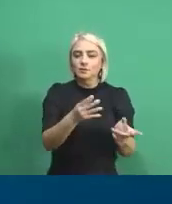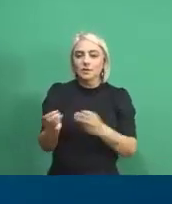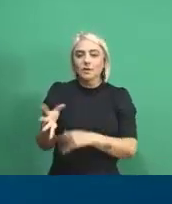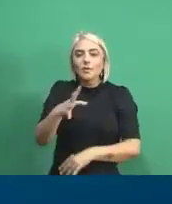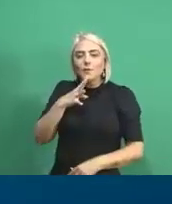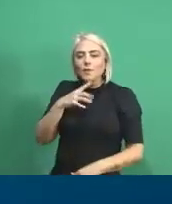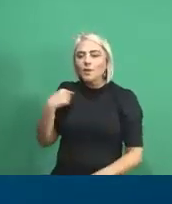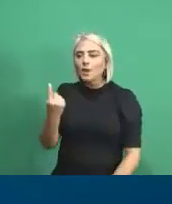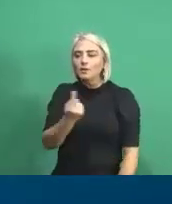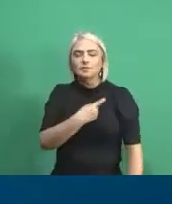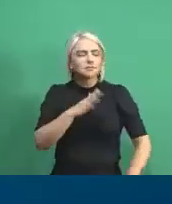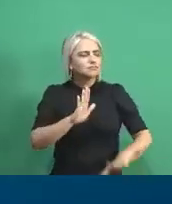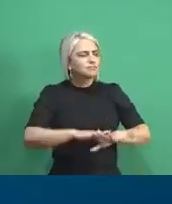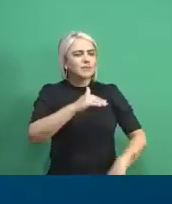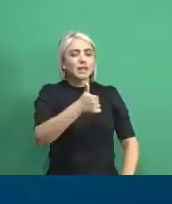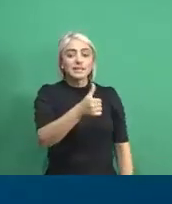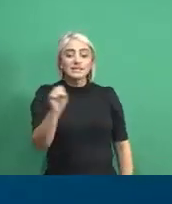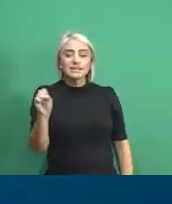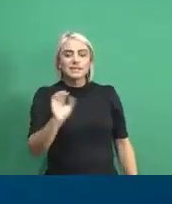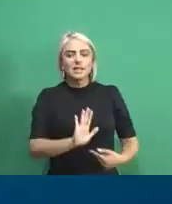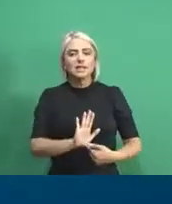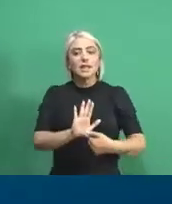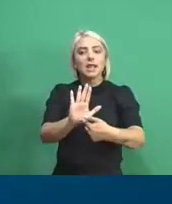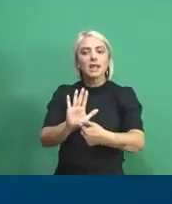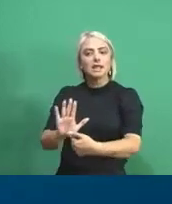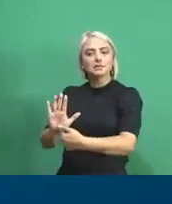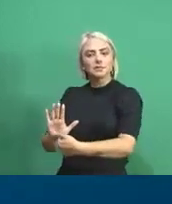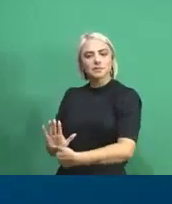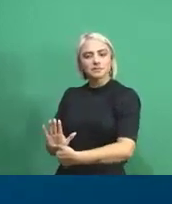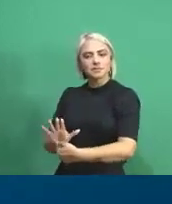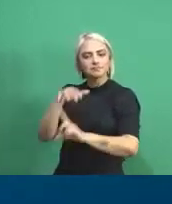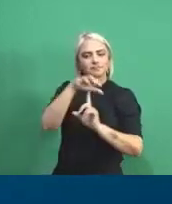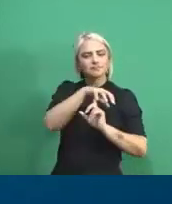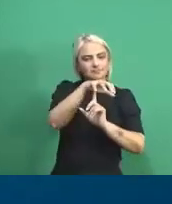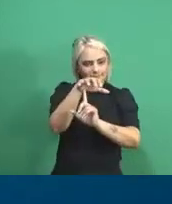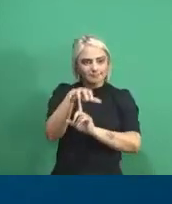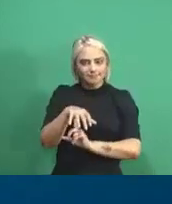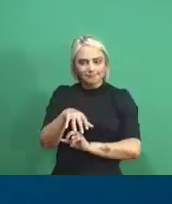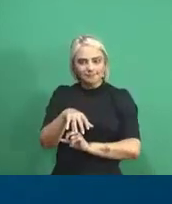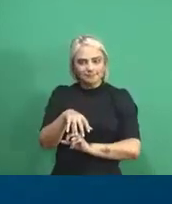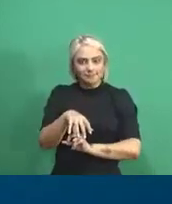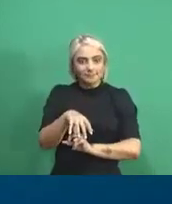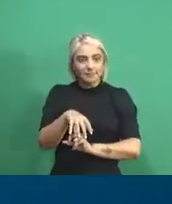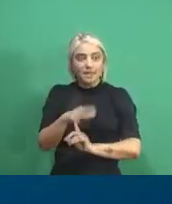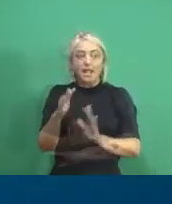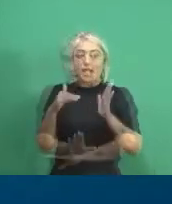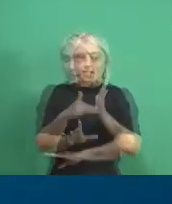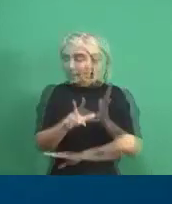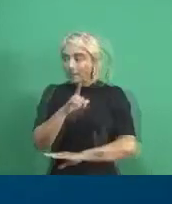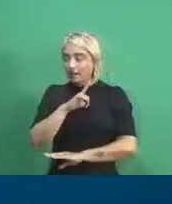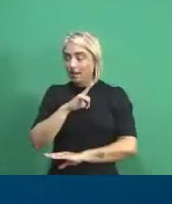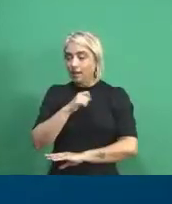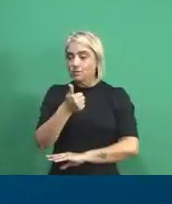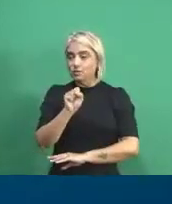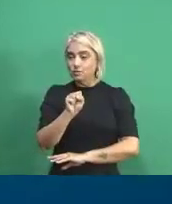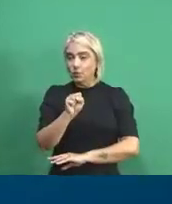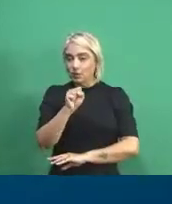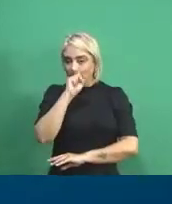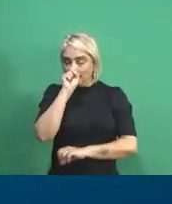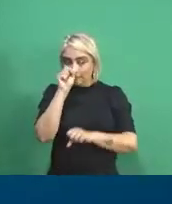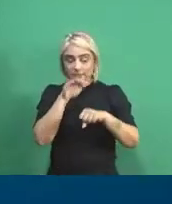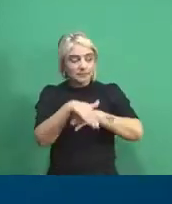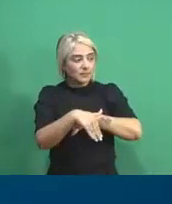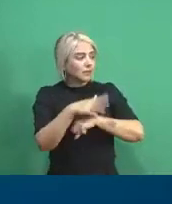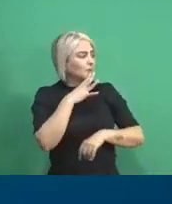conheci aqui os nossos mais de 100 expositores. Ainda dá tempo, viu? Vai até amanhã, às 18 horas,